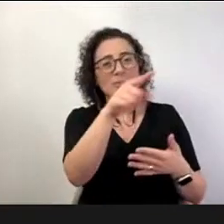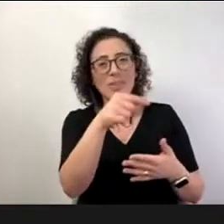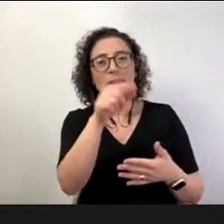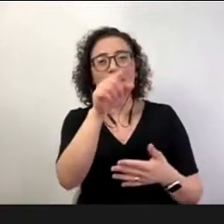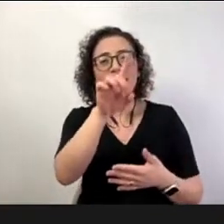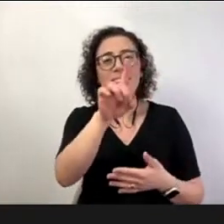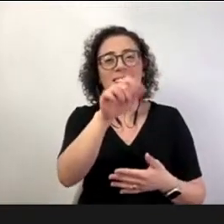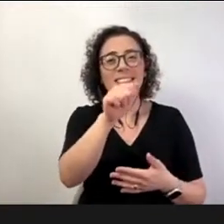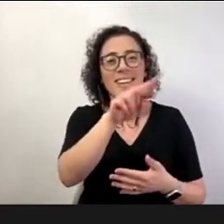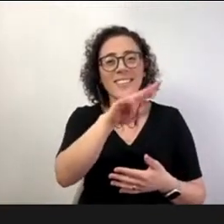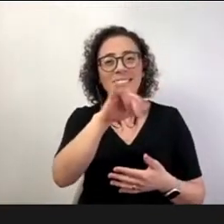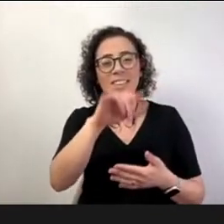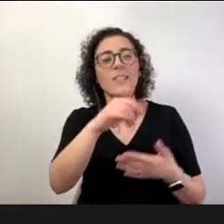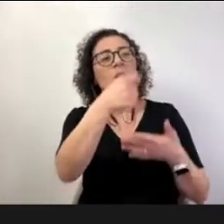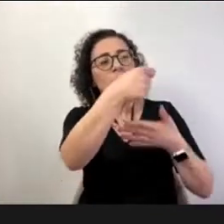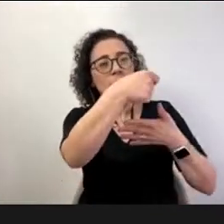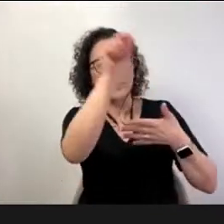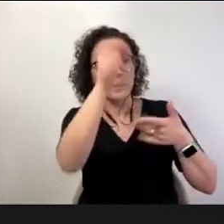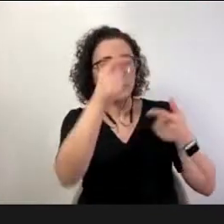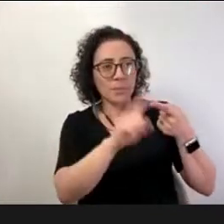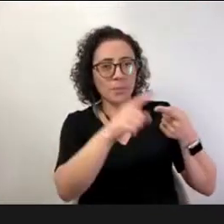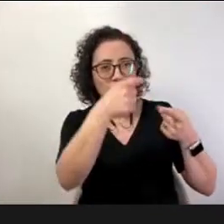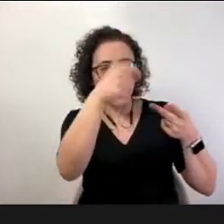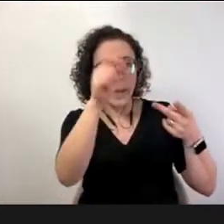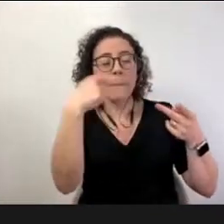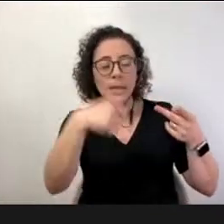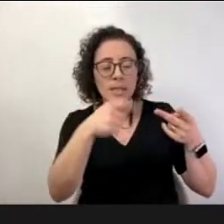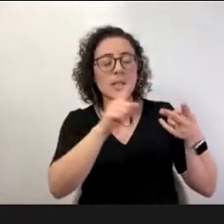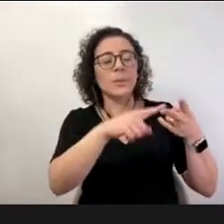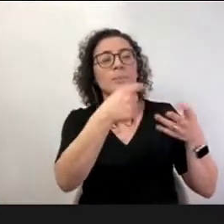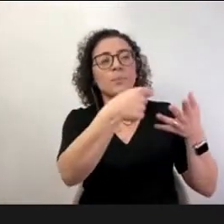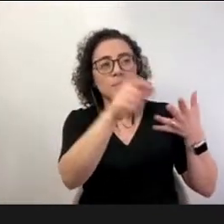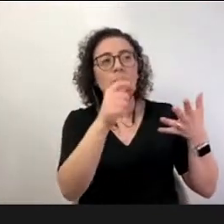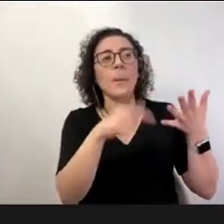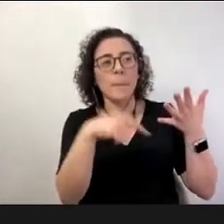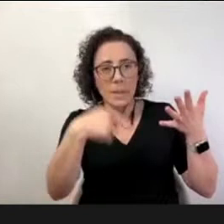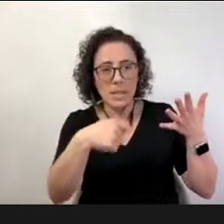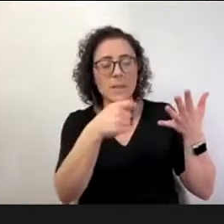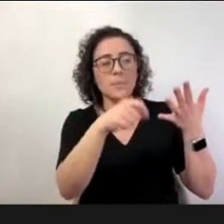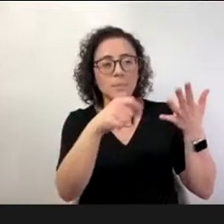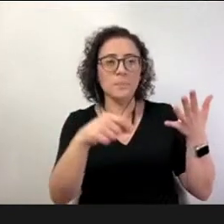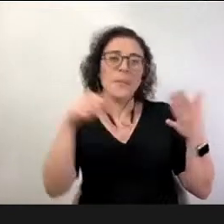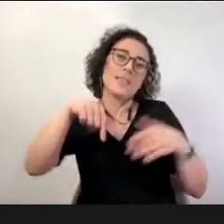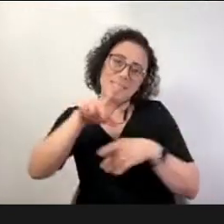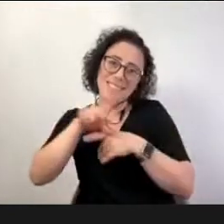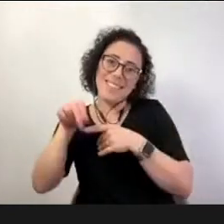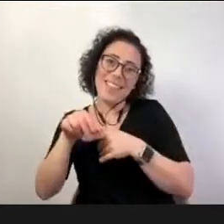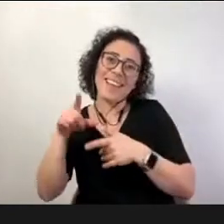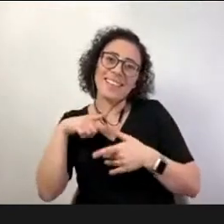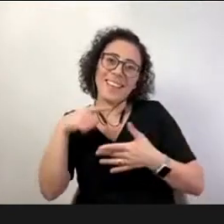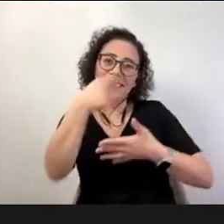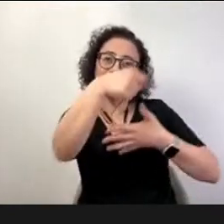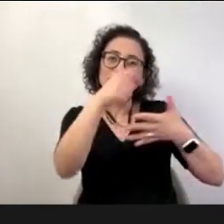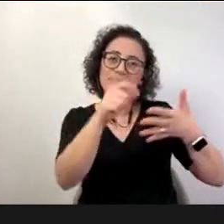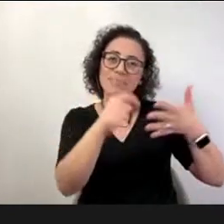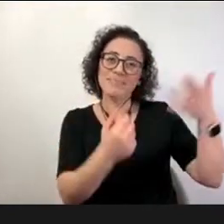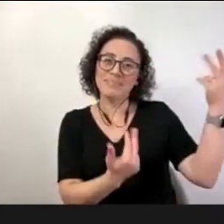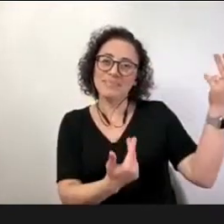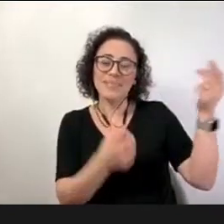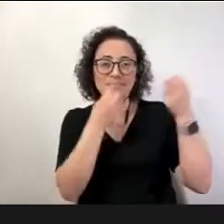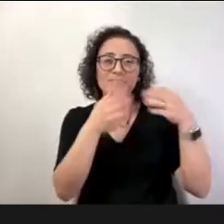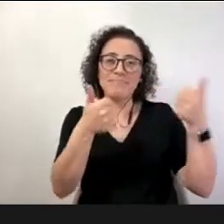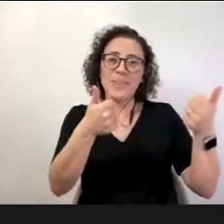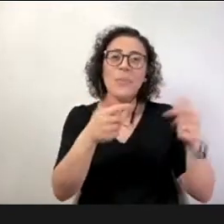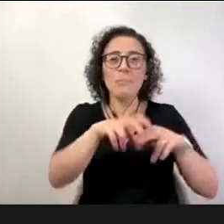em que a gente tem recurso em que a gente tem um ambiente muito favorável e que promove a formação